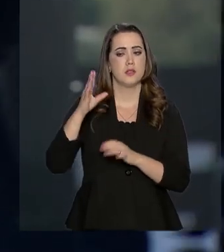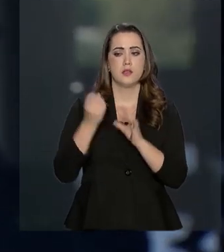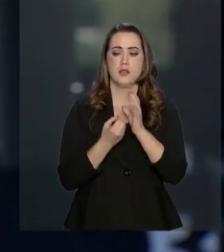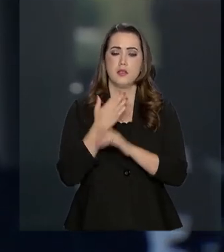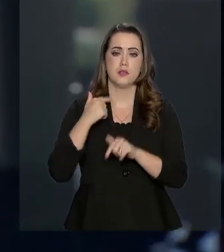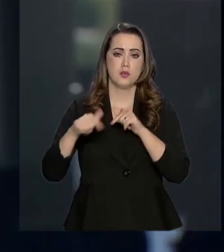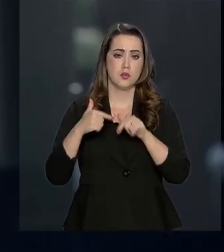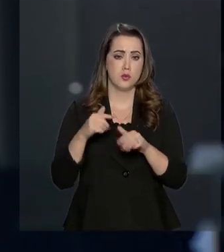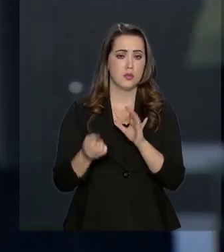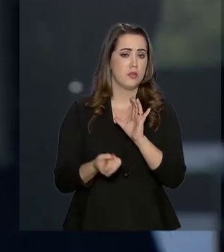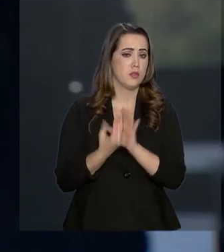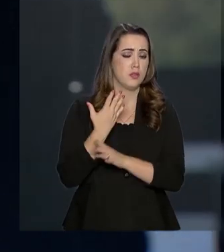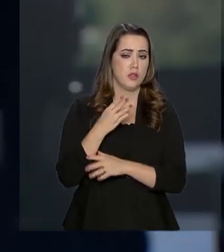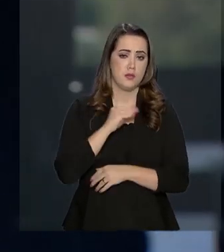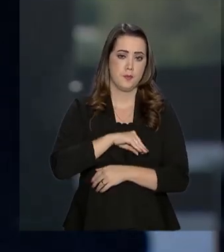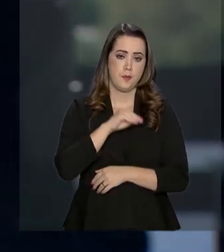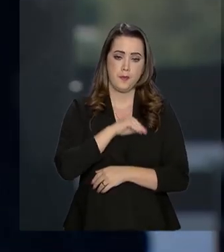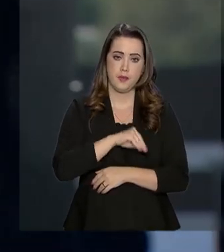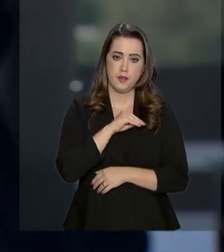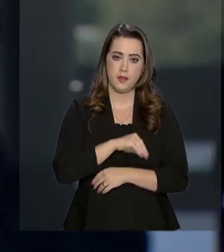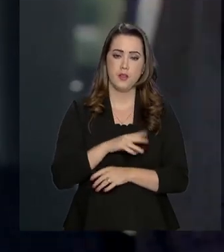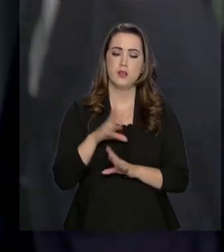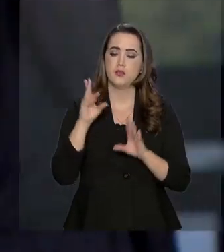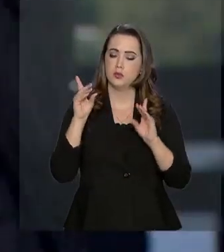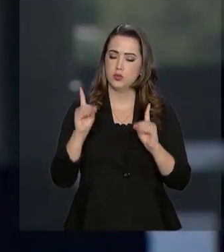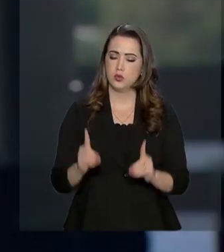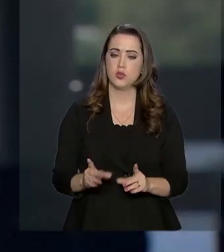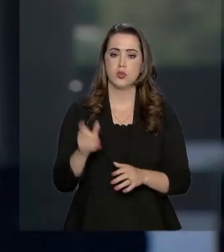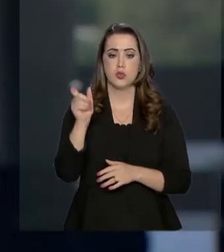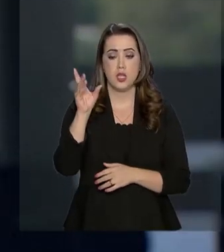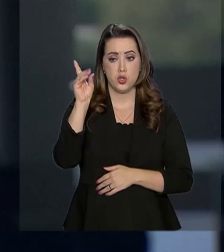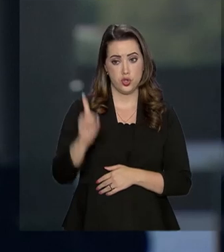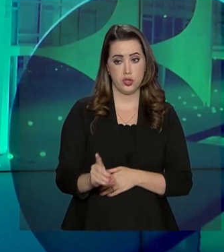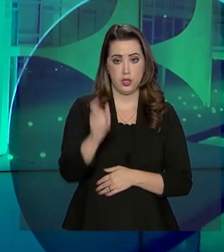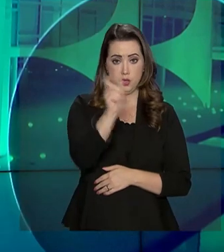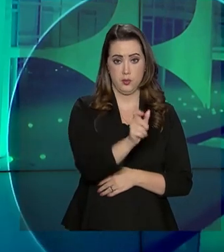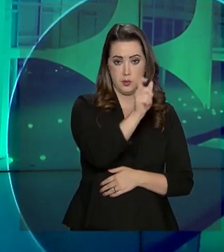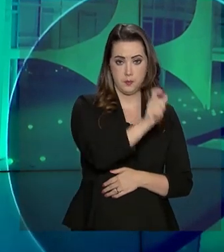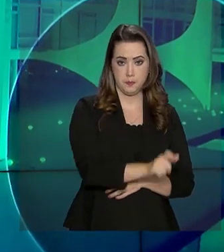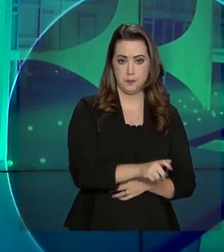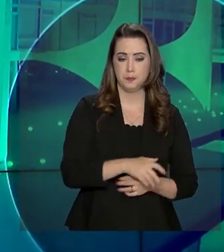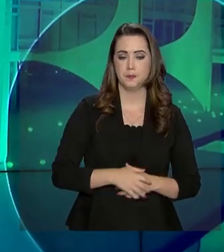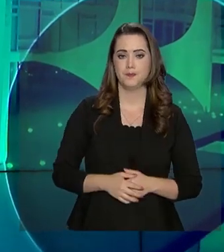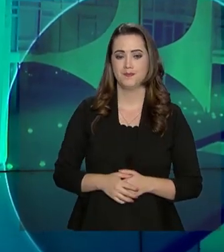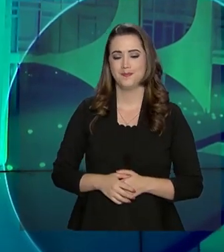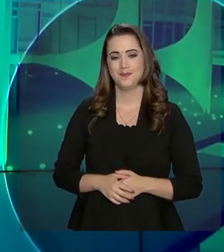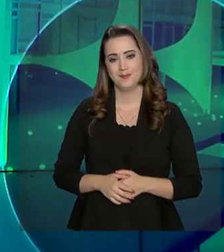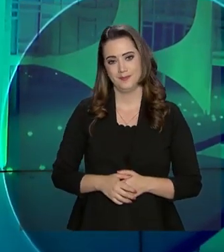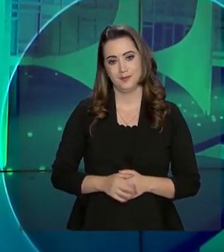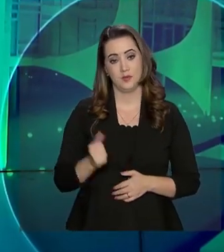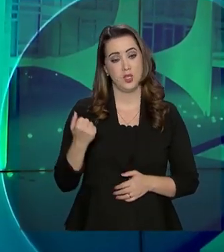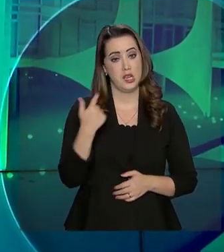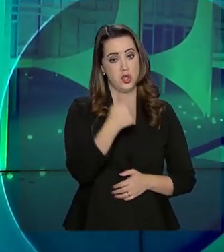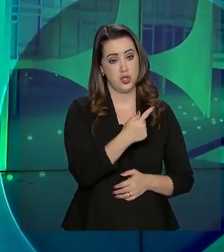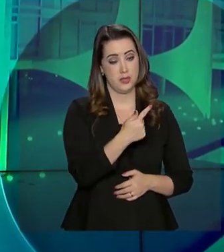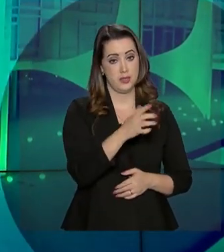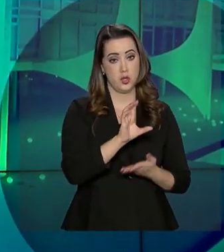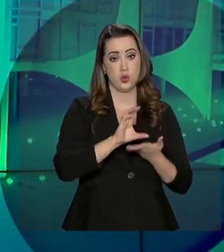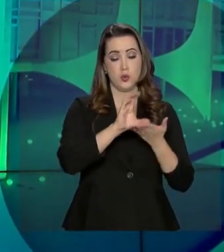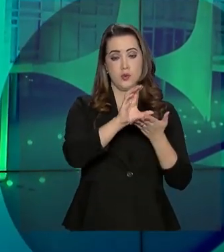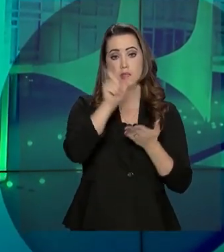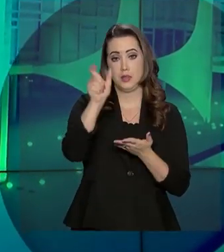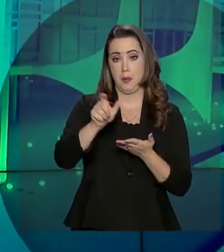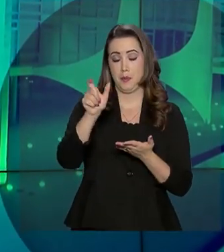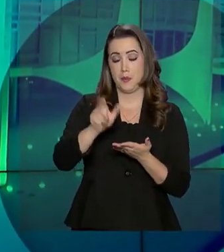de emprego, geração de renda e dignidade para o cidadão brasileiro. 17 conselhos da pessoa